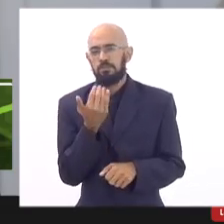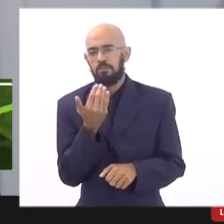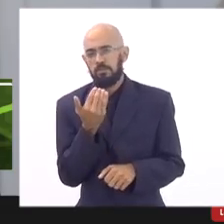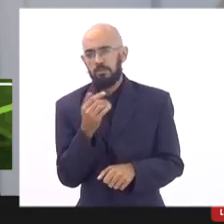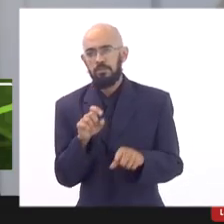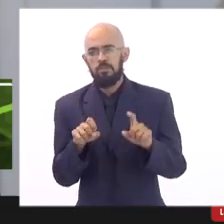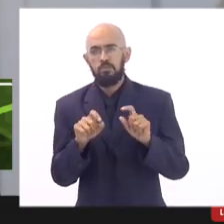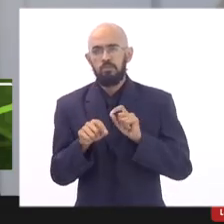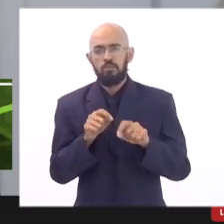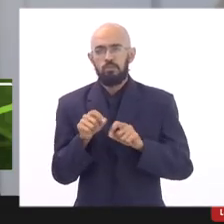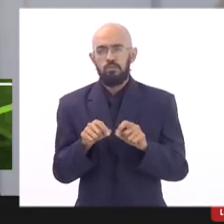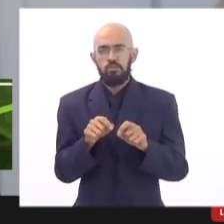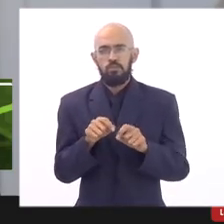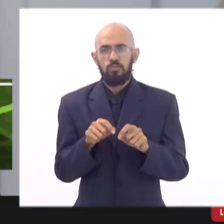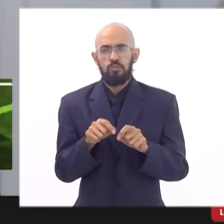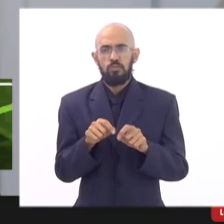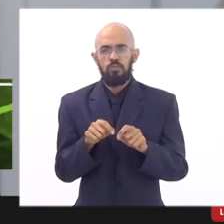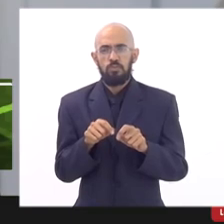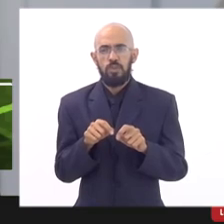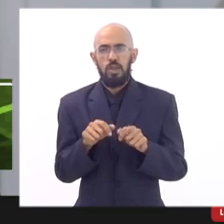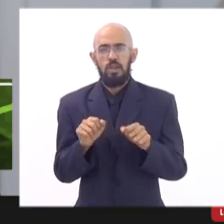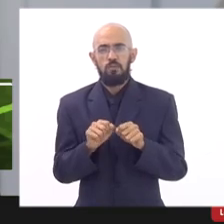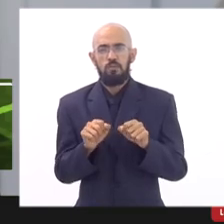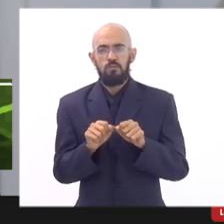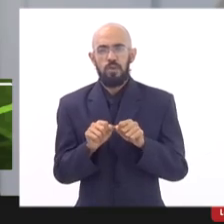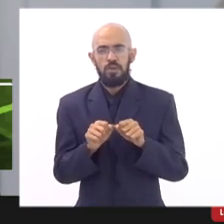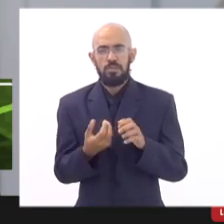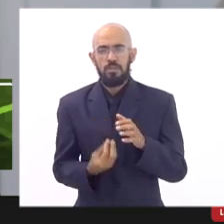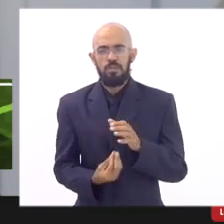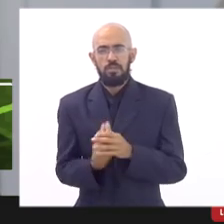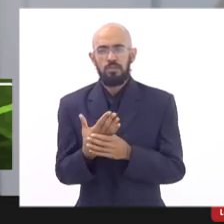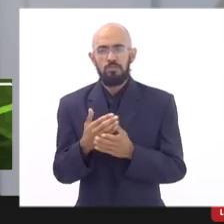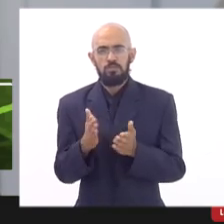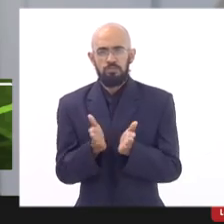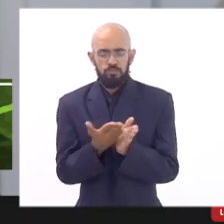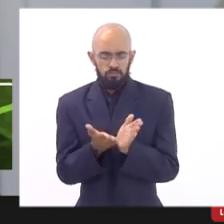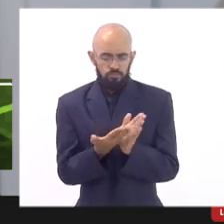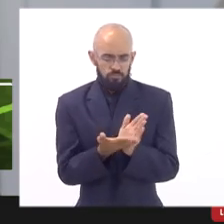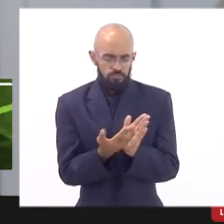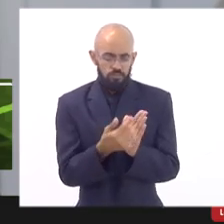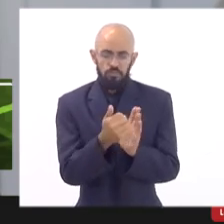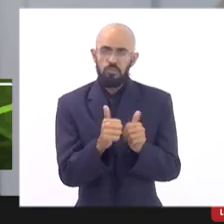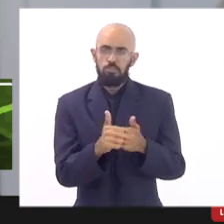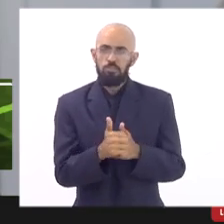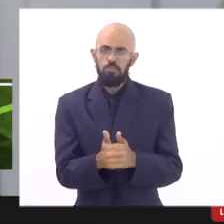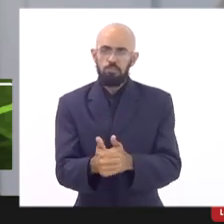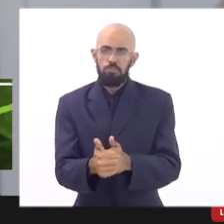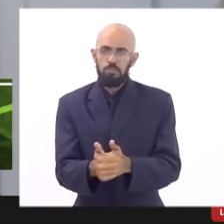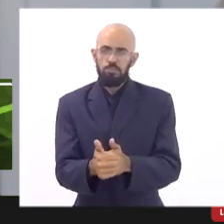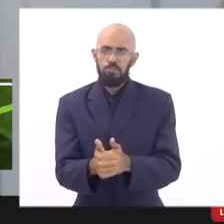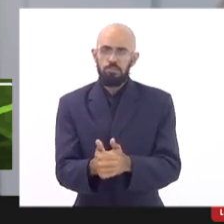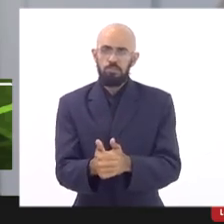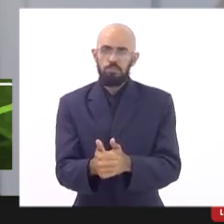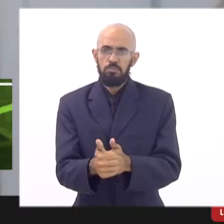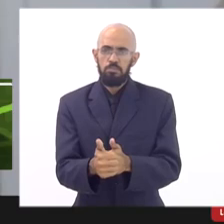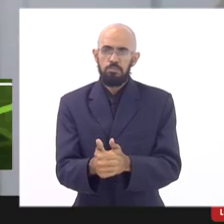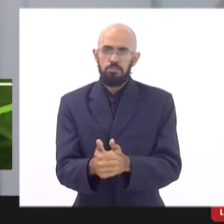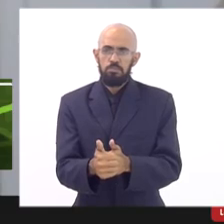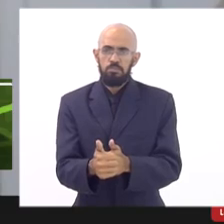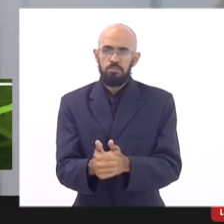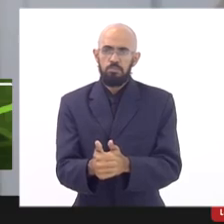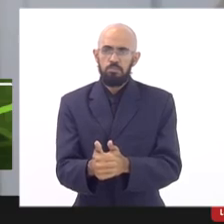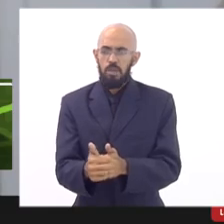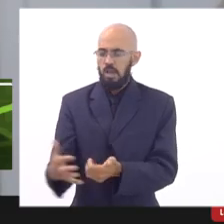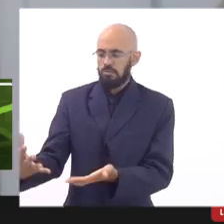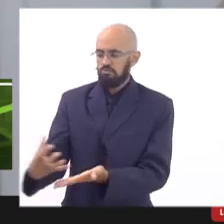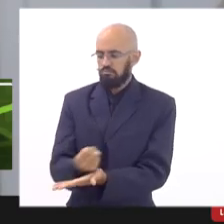a coordenação de segurança alimentar ela faz a elaboração desses cardápios seguindo as safras mentais onde a utiliza as tabelas de